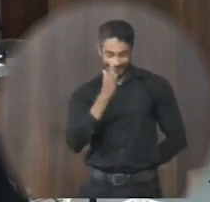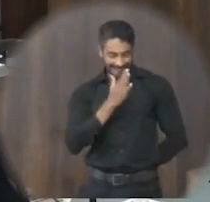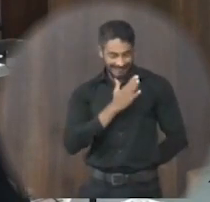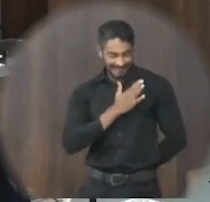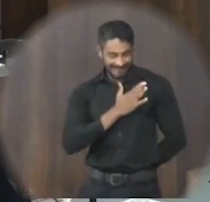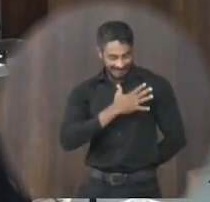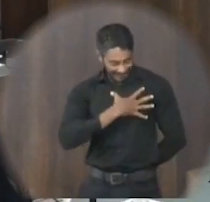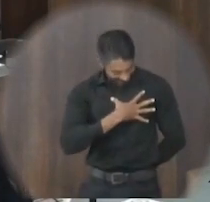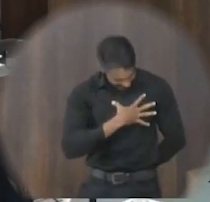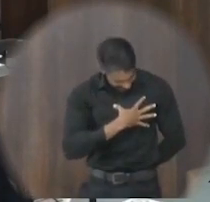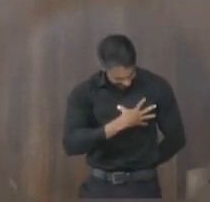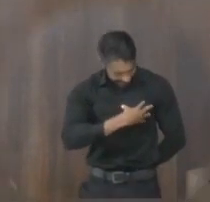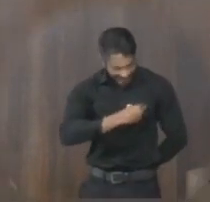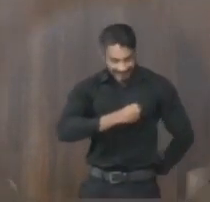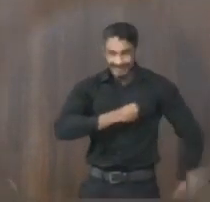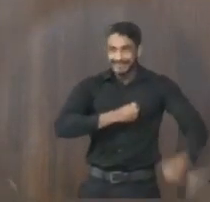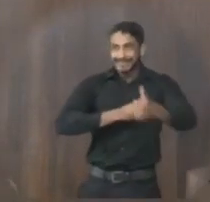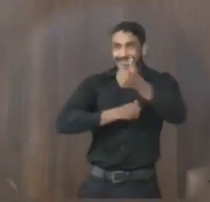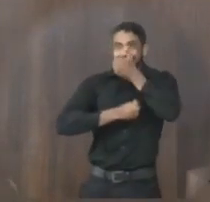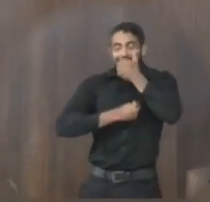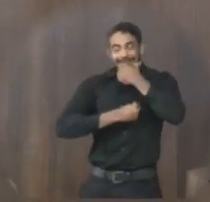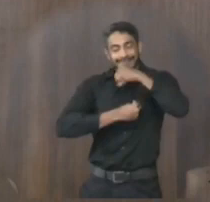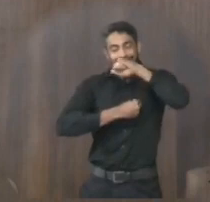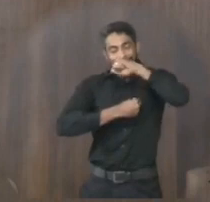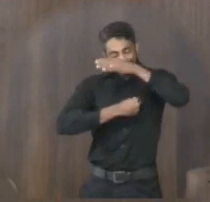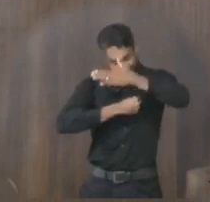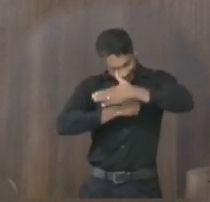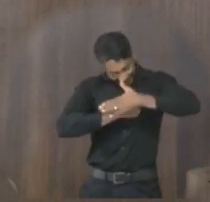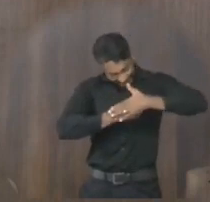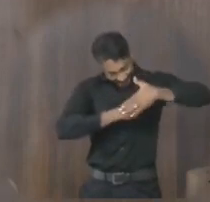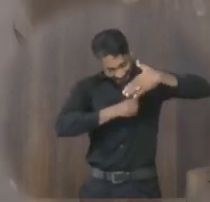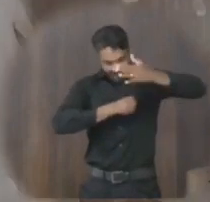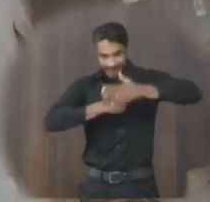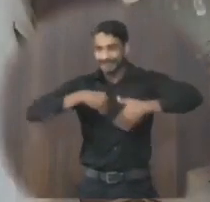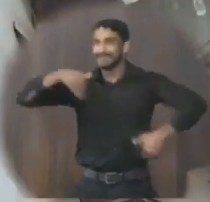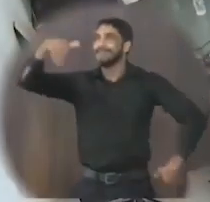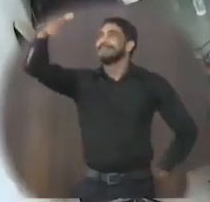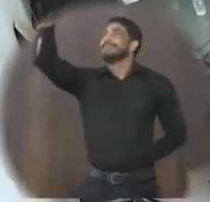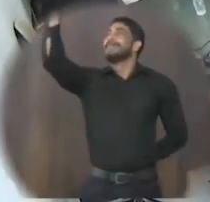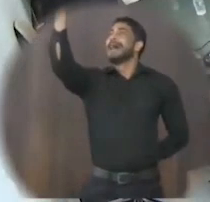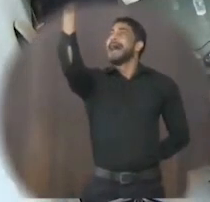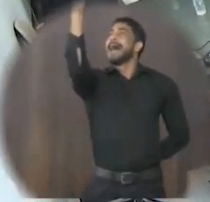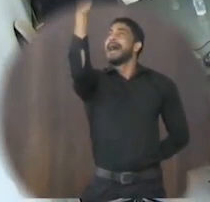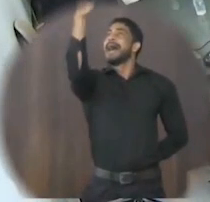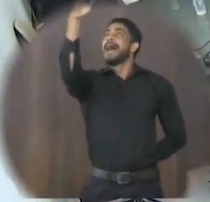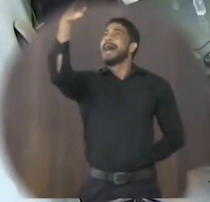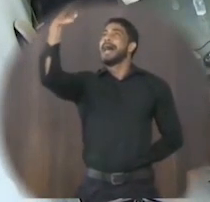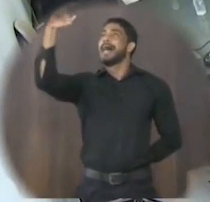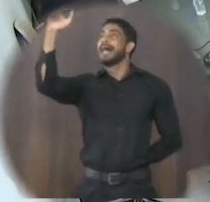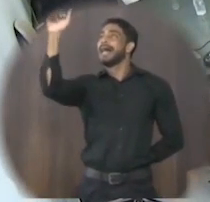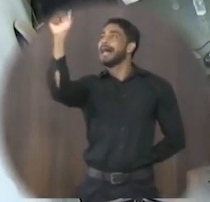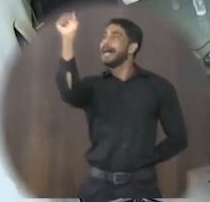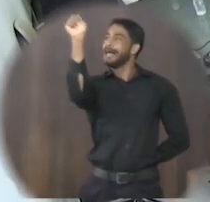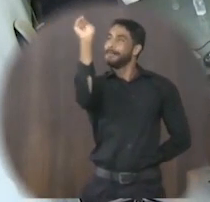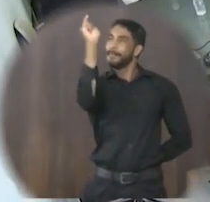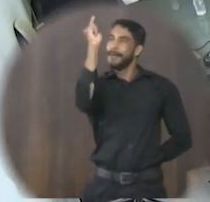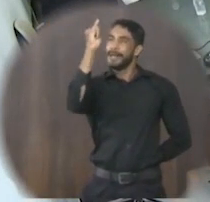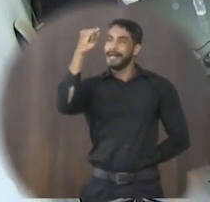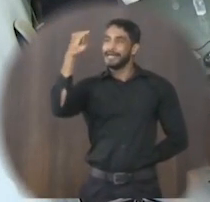pátria amada Os filhos deste sol é mais gentil Pátria amada, Brasil